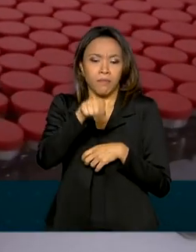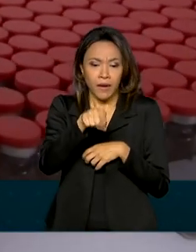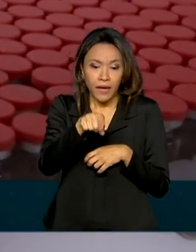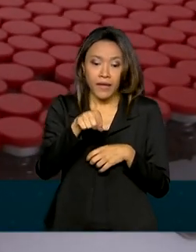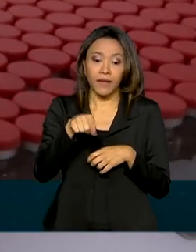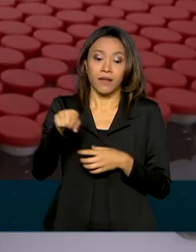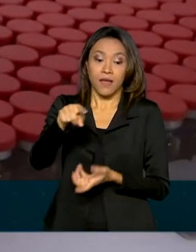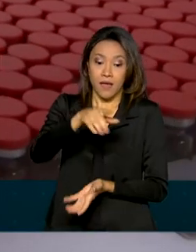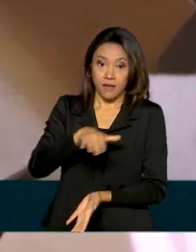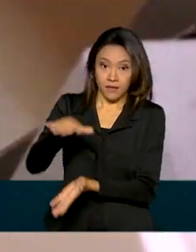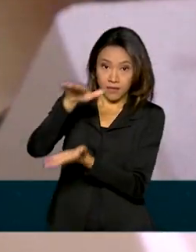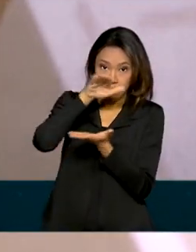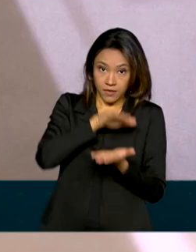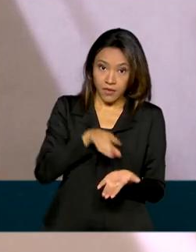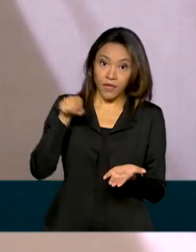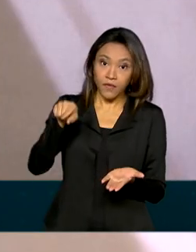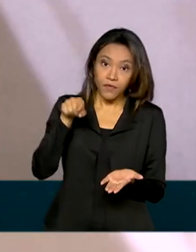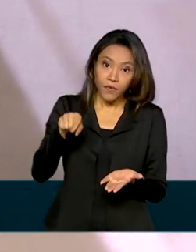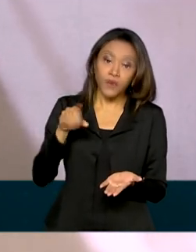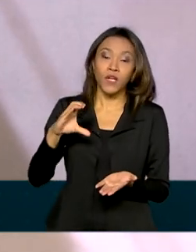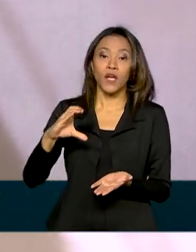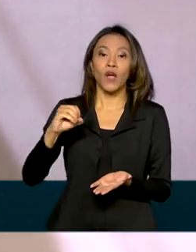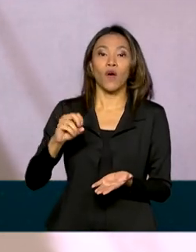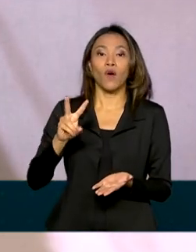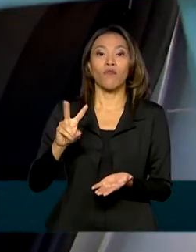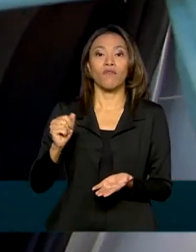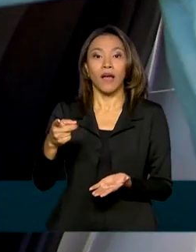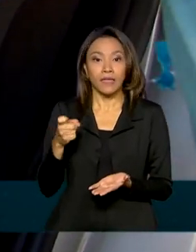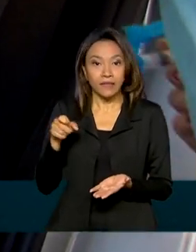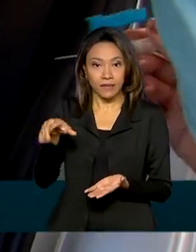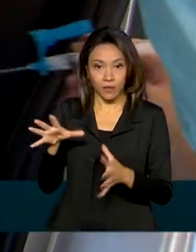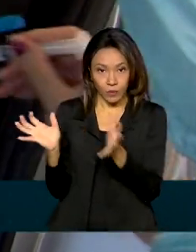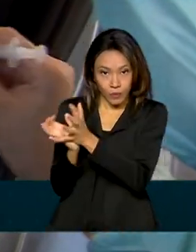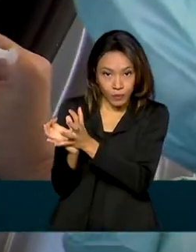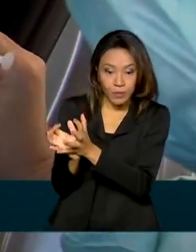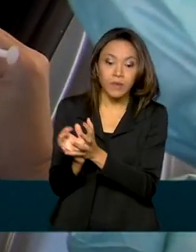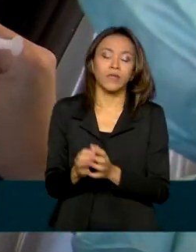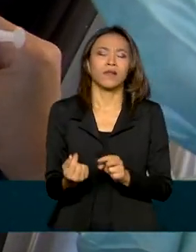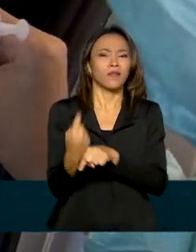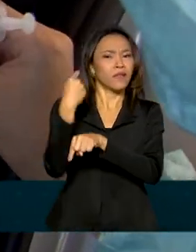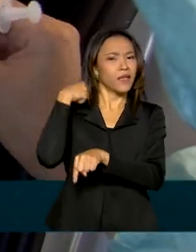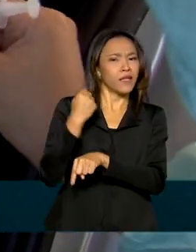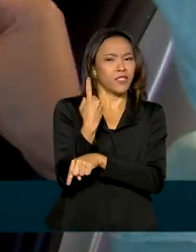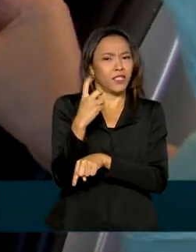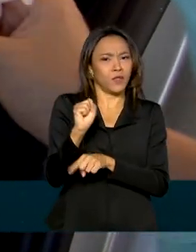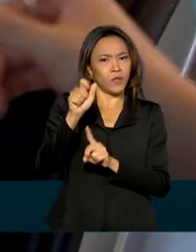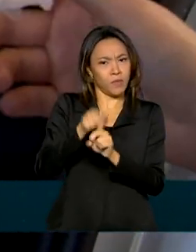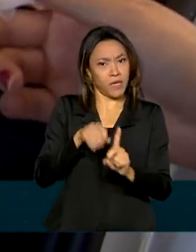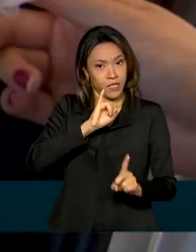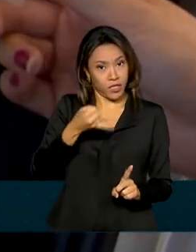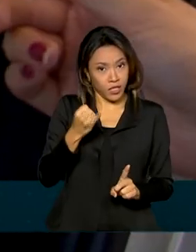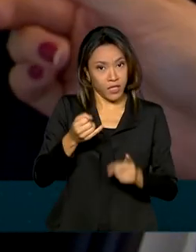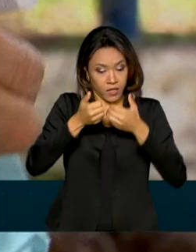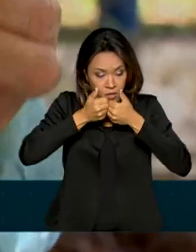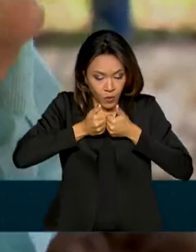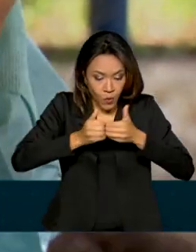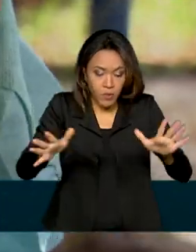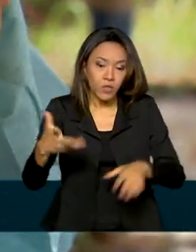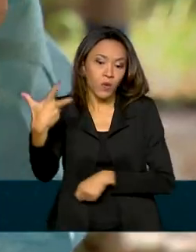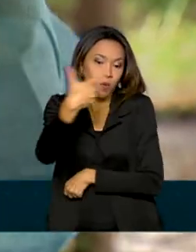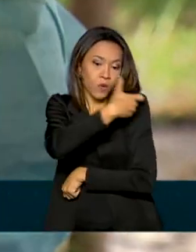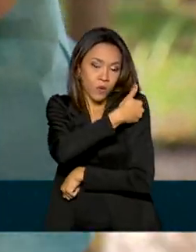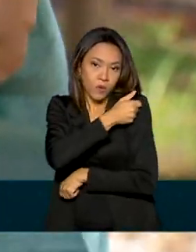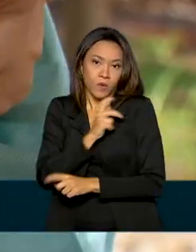adquiridos do consórcio global COVAX Facility. Desde o dia 18 de janeiro, quando começou a imunização,